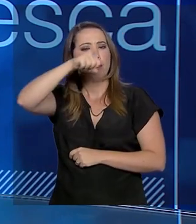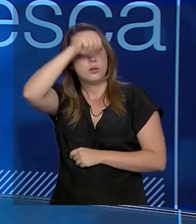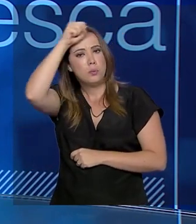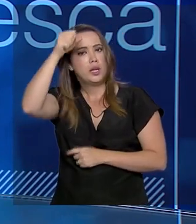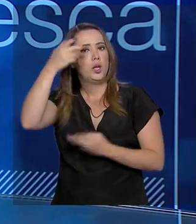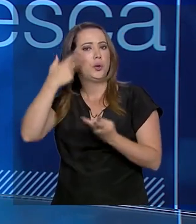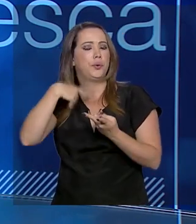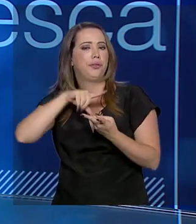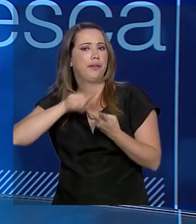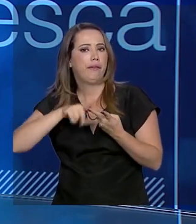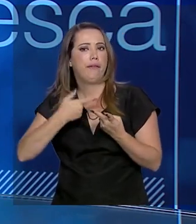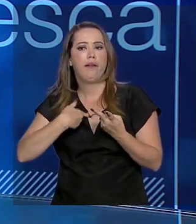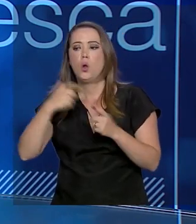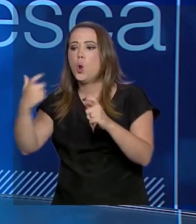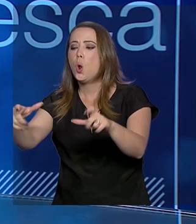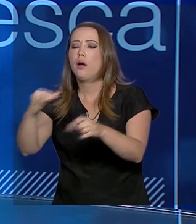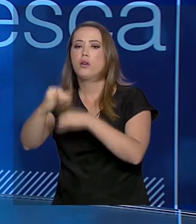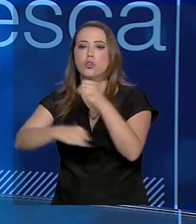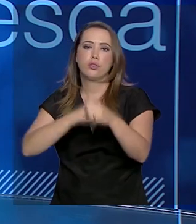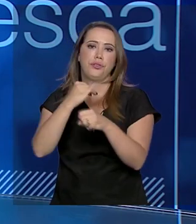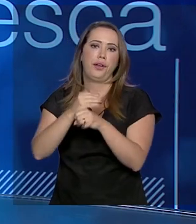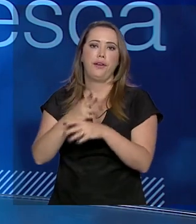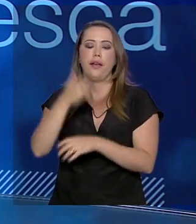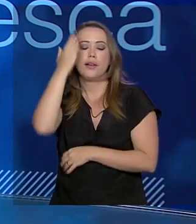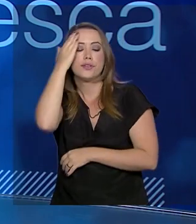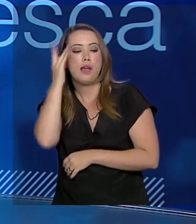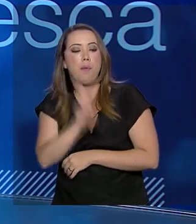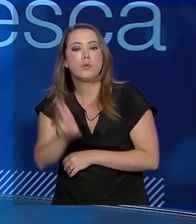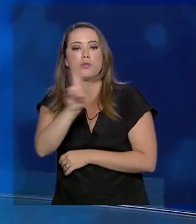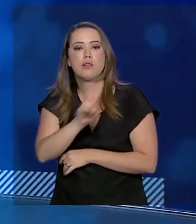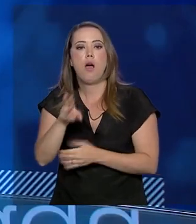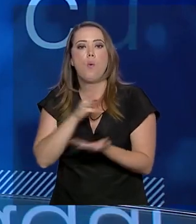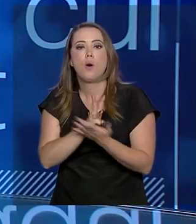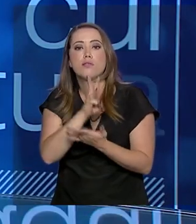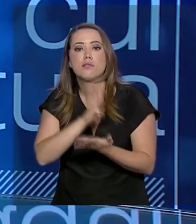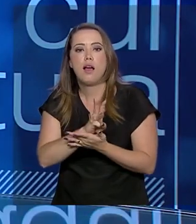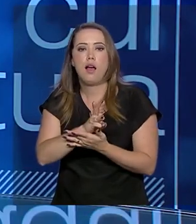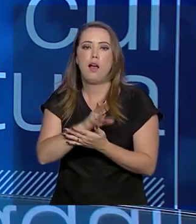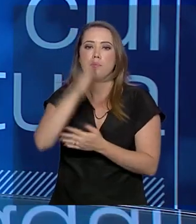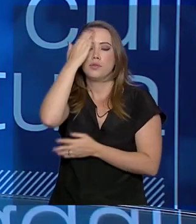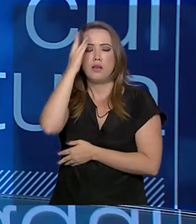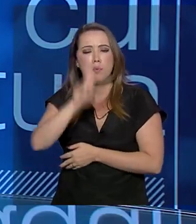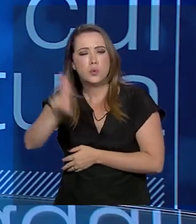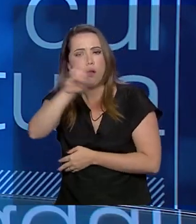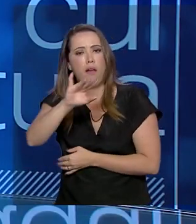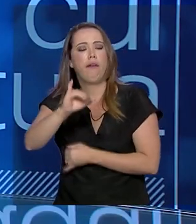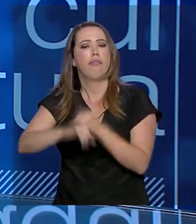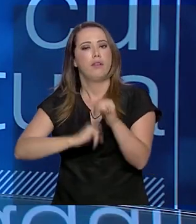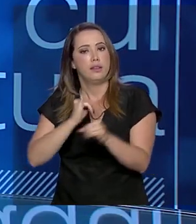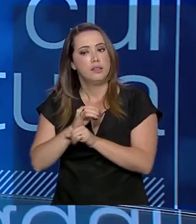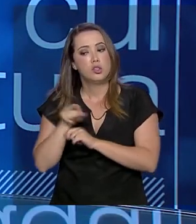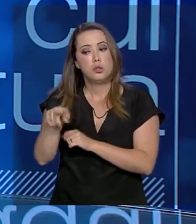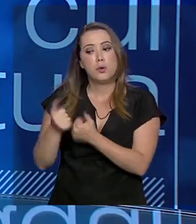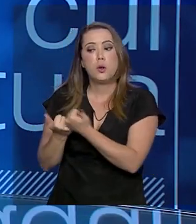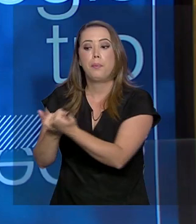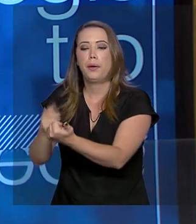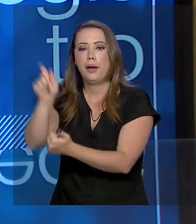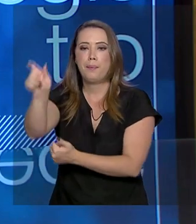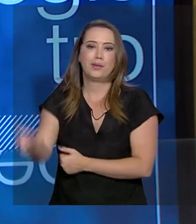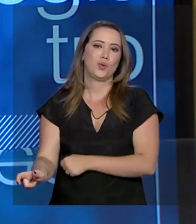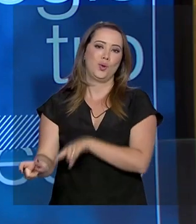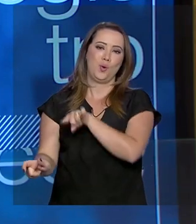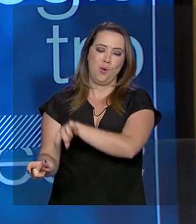ponto de internet, que mexe com o WhatsApp, que mexe com a internet, e que pode auxiliar a esse profissional, ainda que não tenha